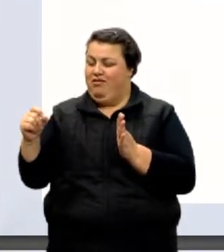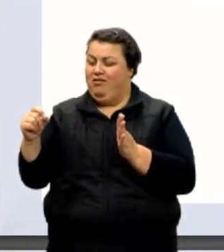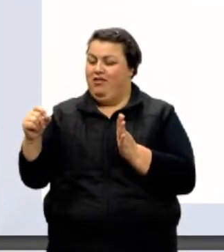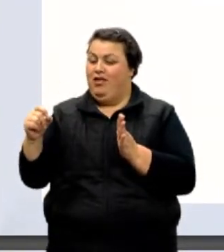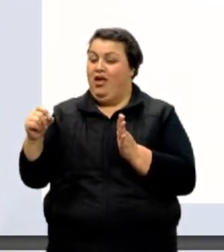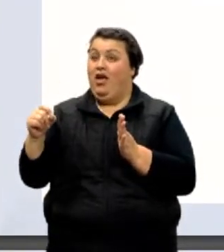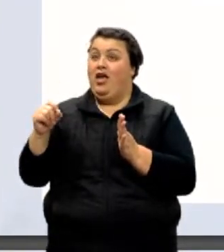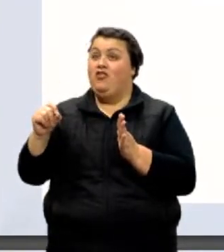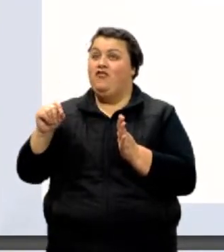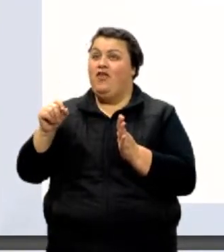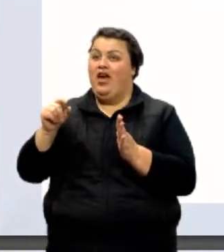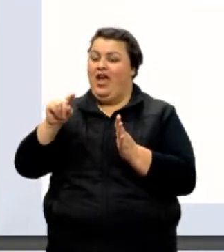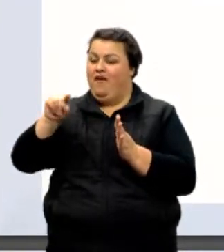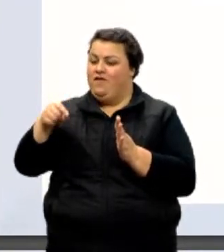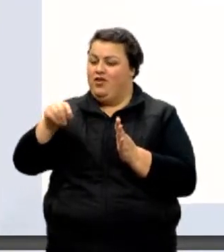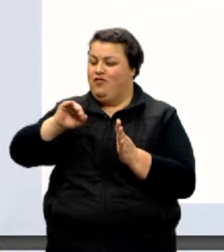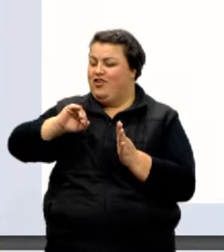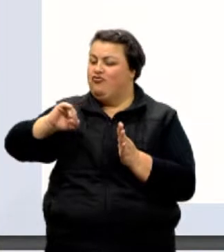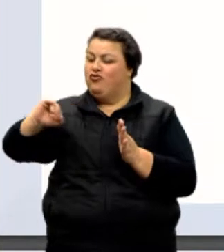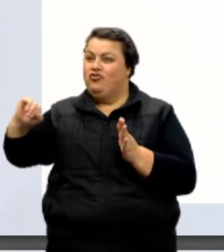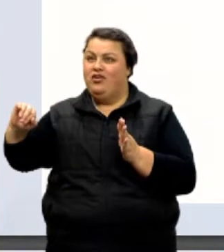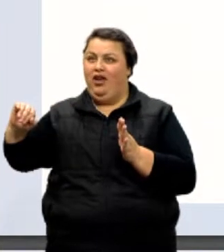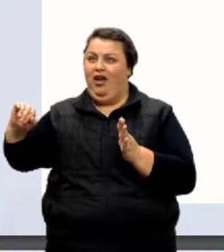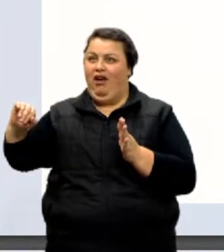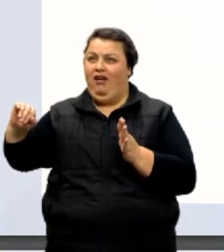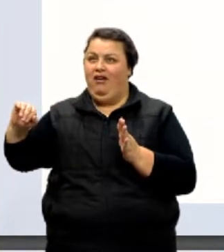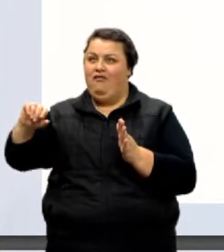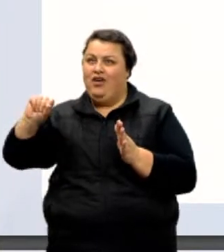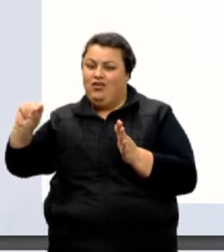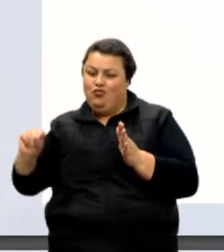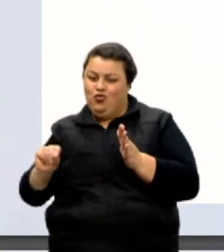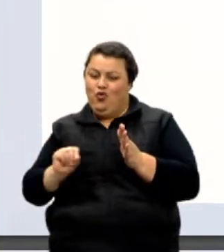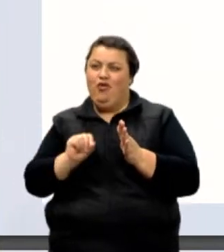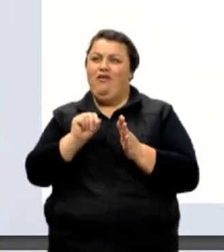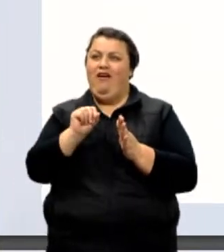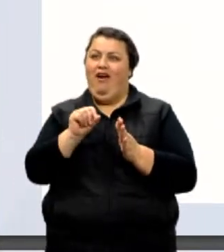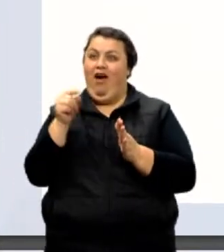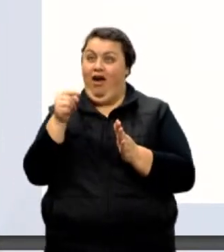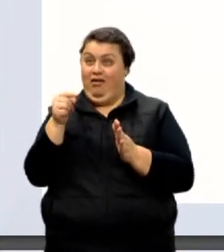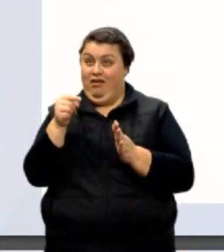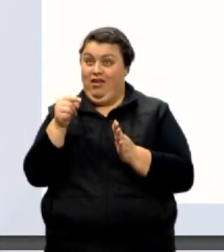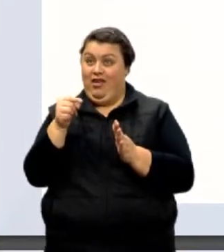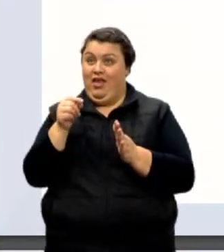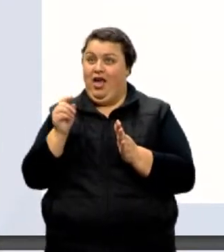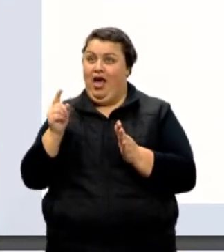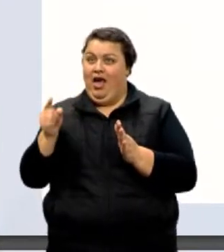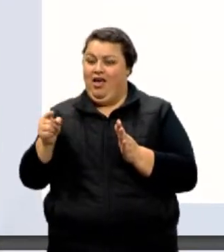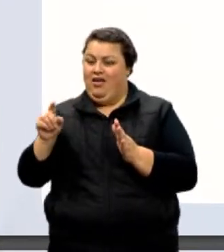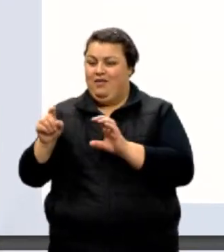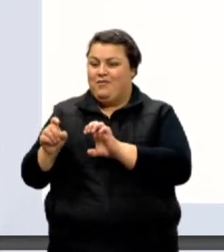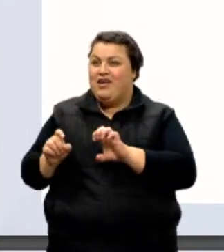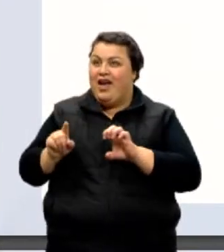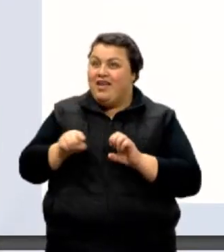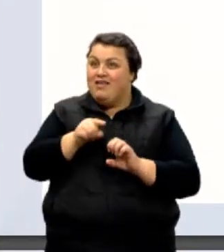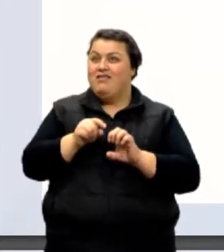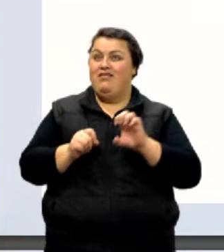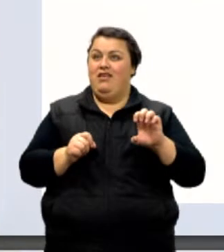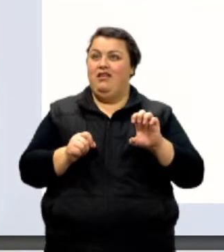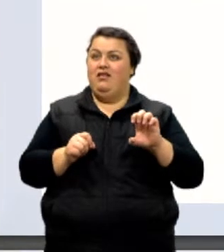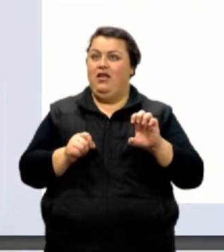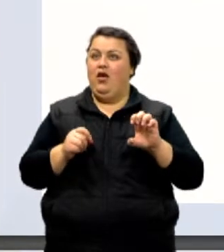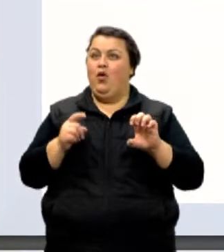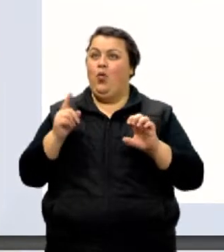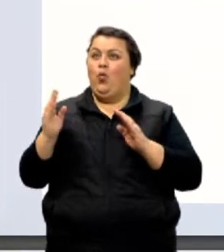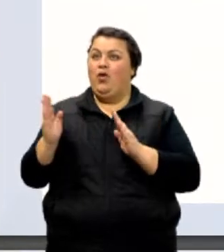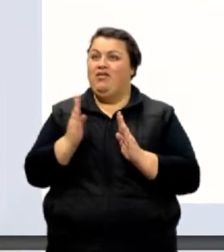deslocar a vírgula. Olha bem, localiza a vírgula e desloca. Neste caso, nós vamos deslocar pra esquerda. Quantas